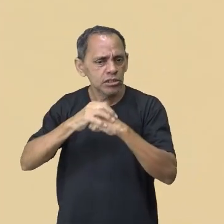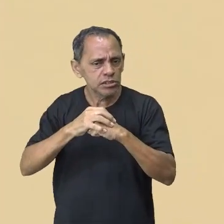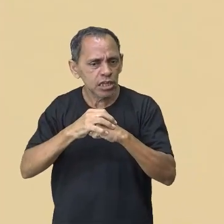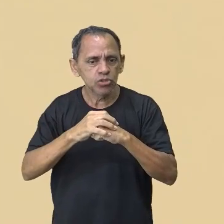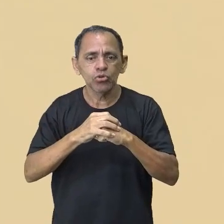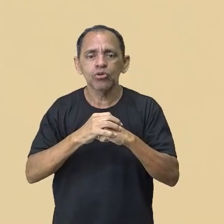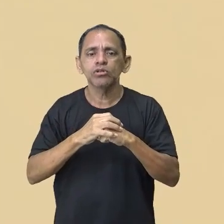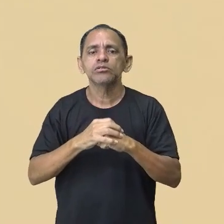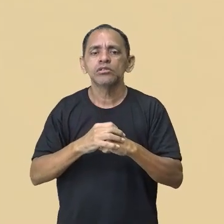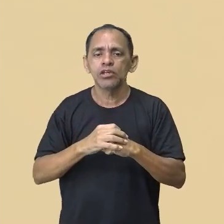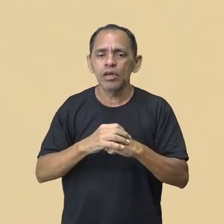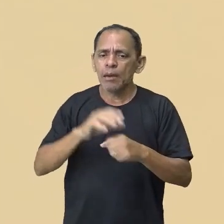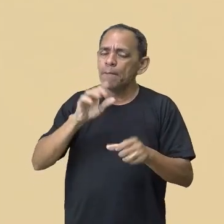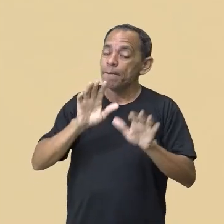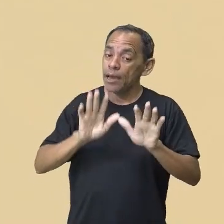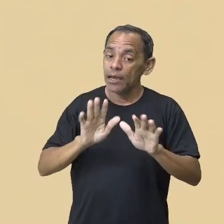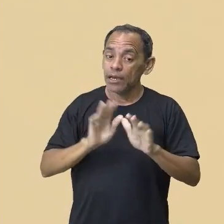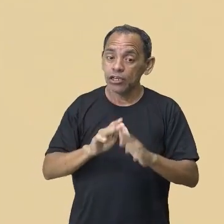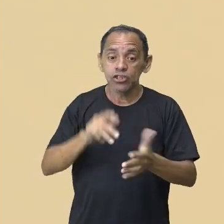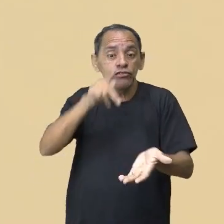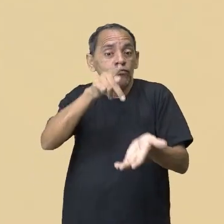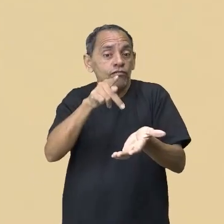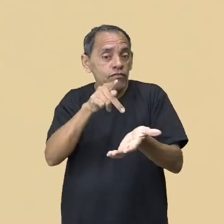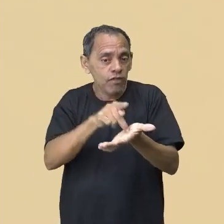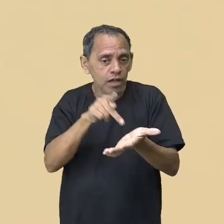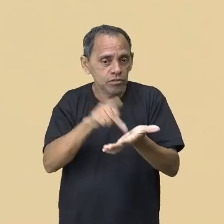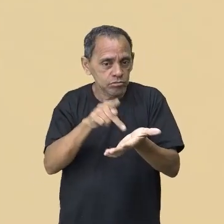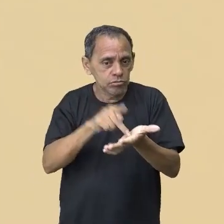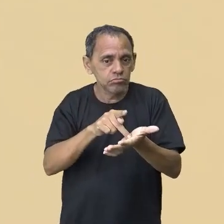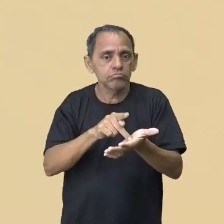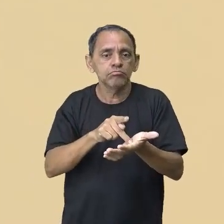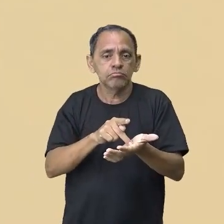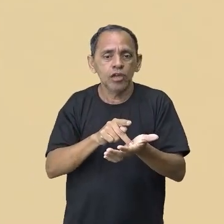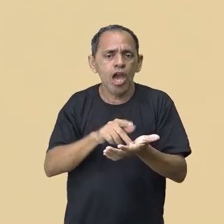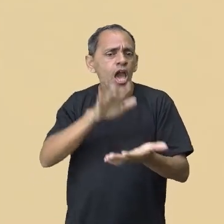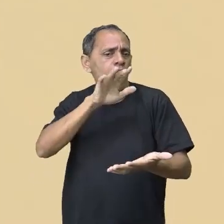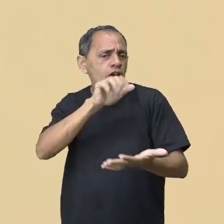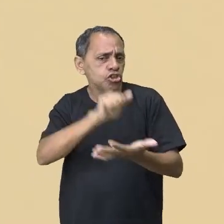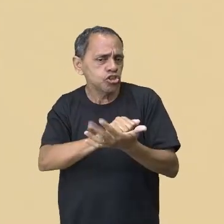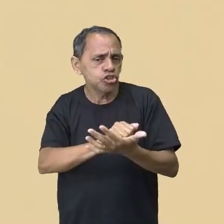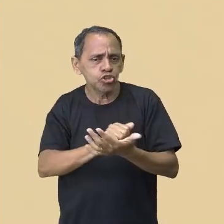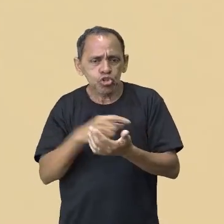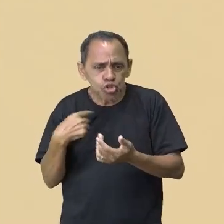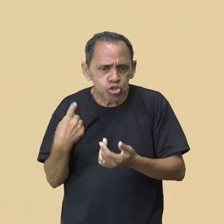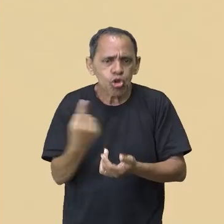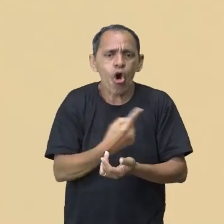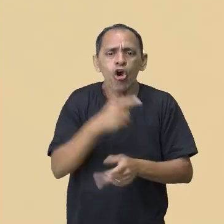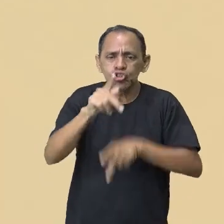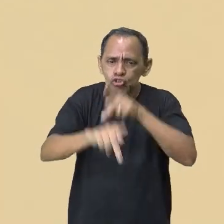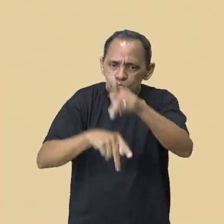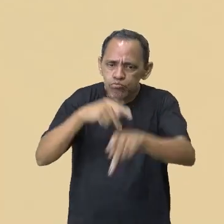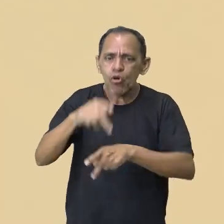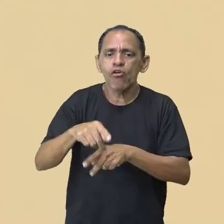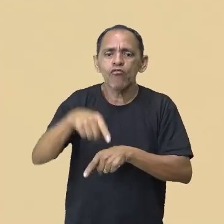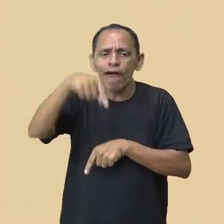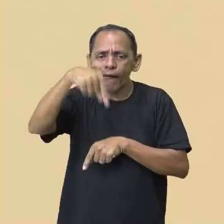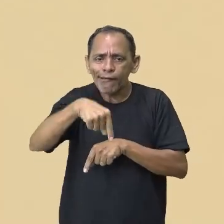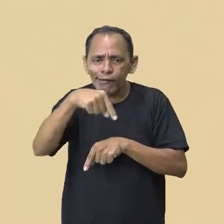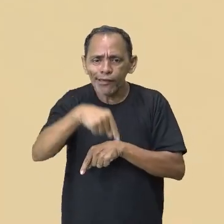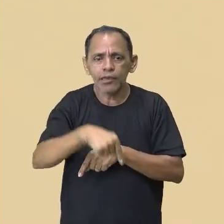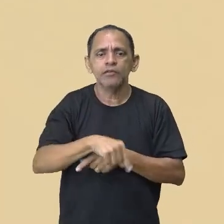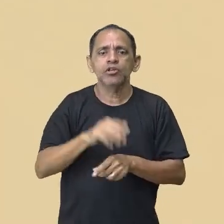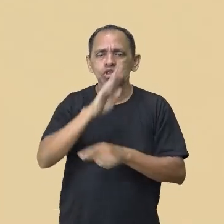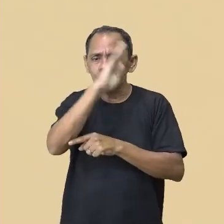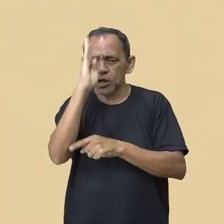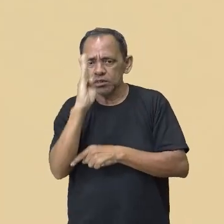marca, virou um registro nosso, tá bom? Então, ainda que tenha começado com outros elementos, hoje é algo que